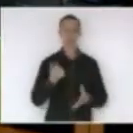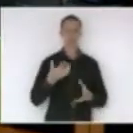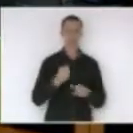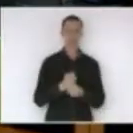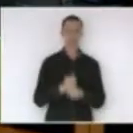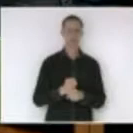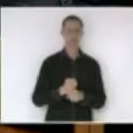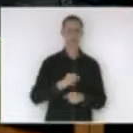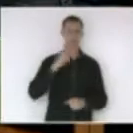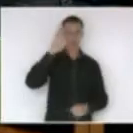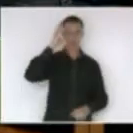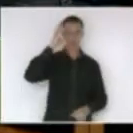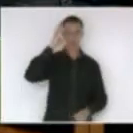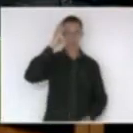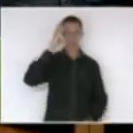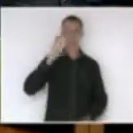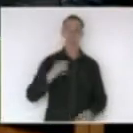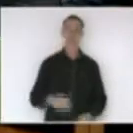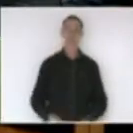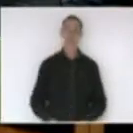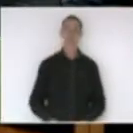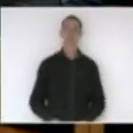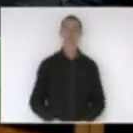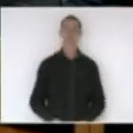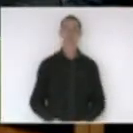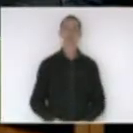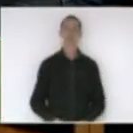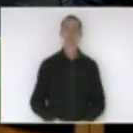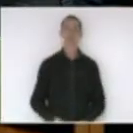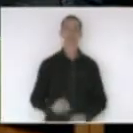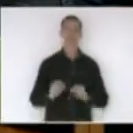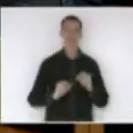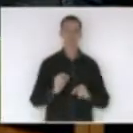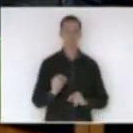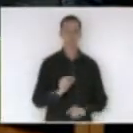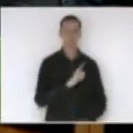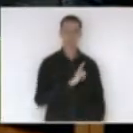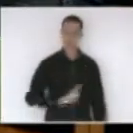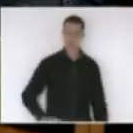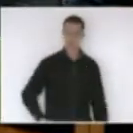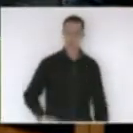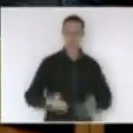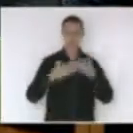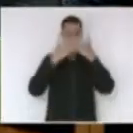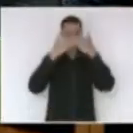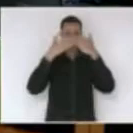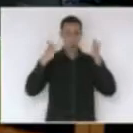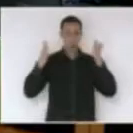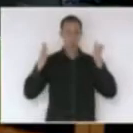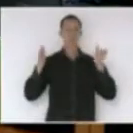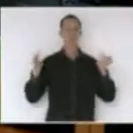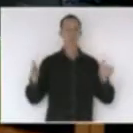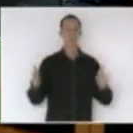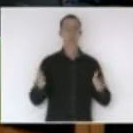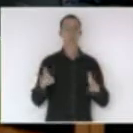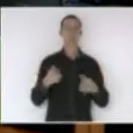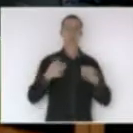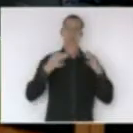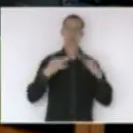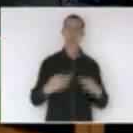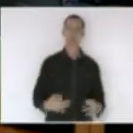Colombo e Eduardo Pim Moreira, que é um governo transparente, correto